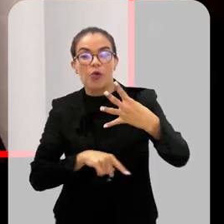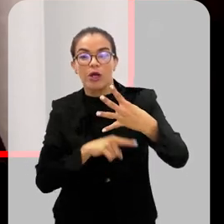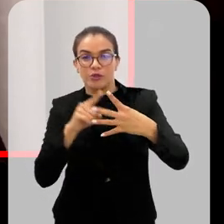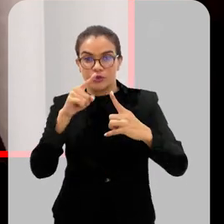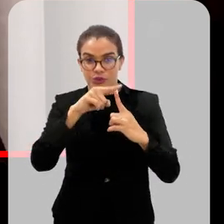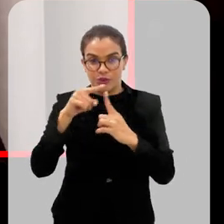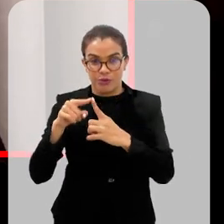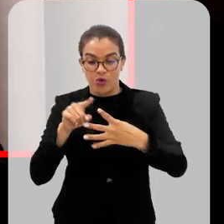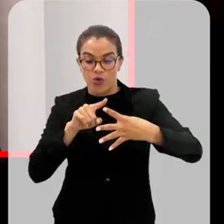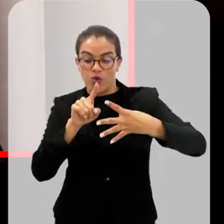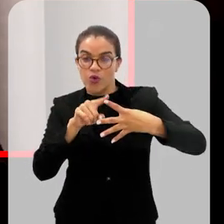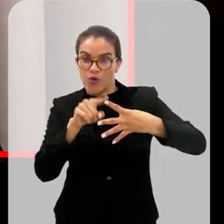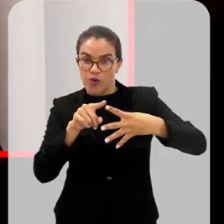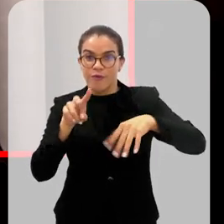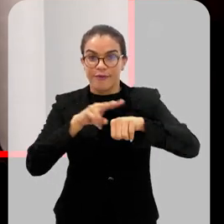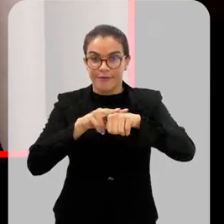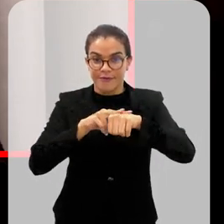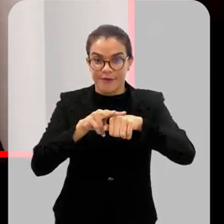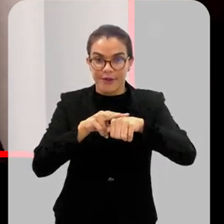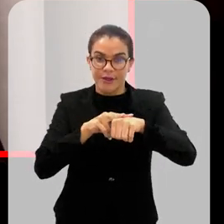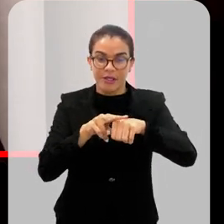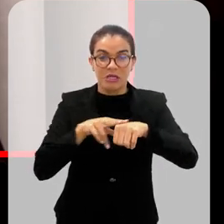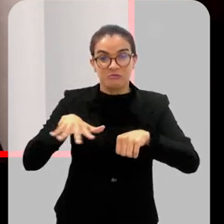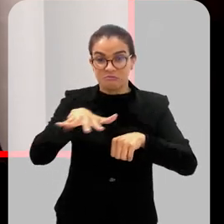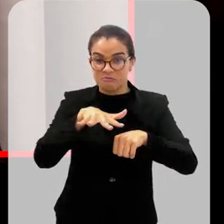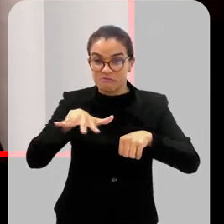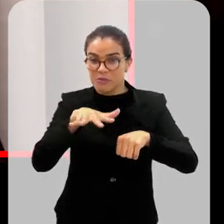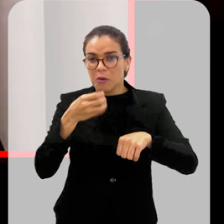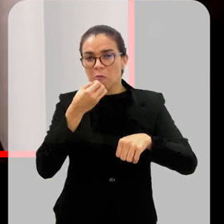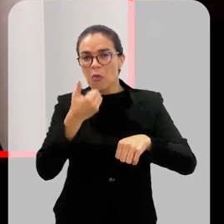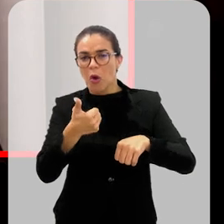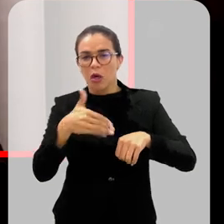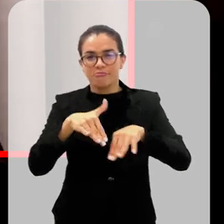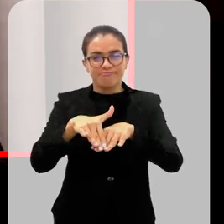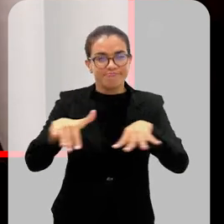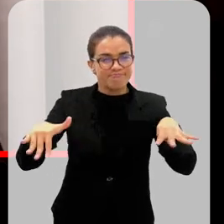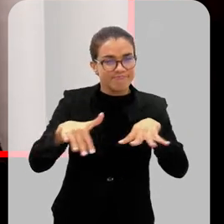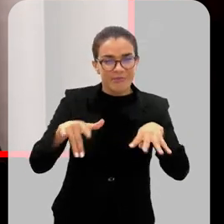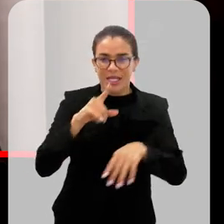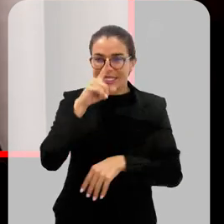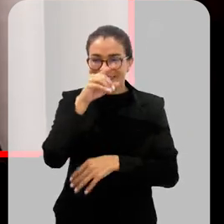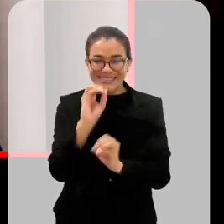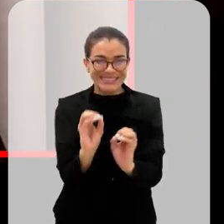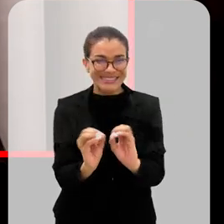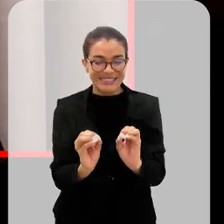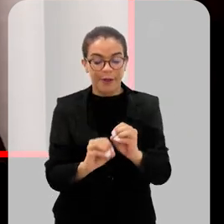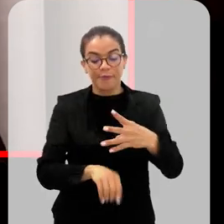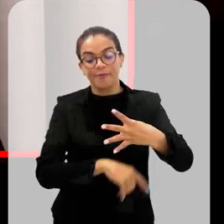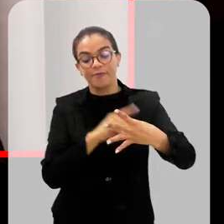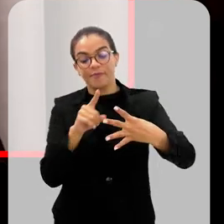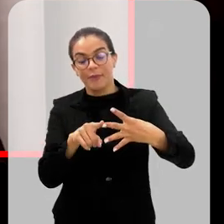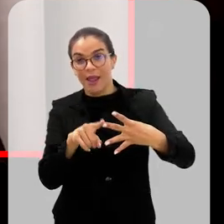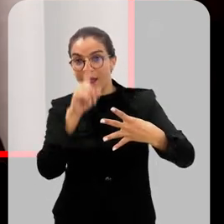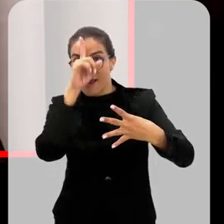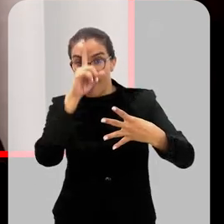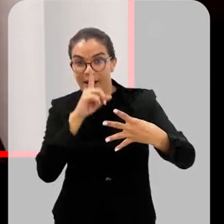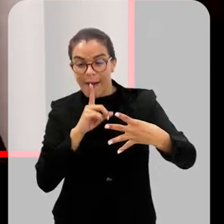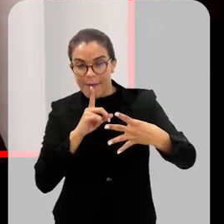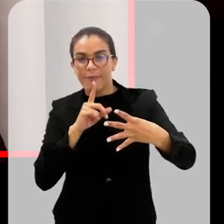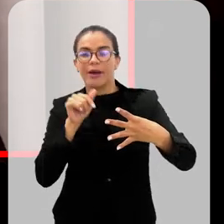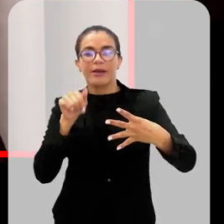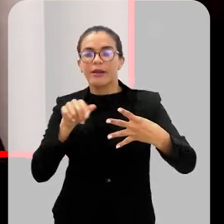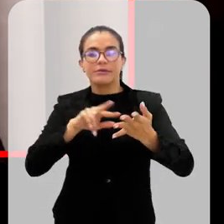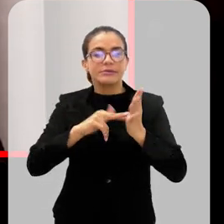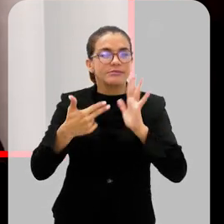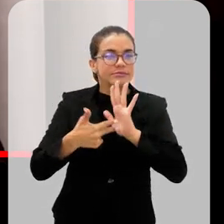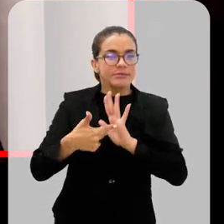alerta. Um alerta verde, que a gente considera verde quando a situação está tranquila, não tem risco. O alerta amarelo,